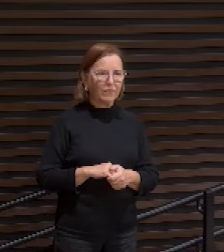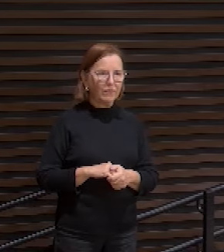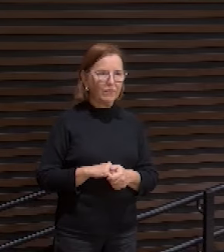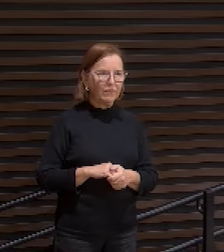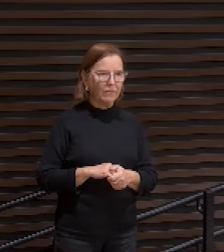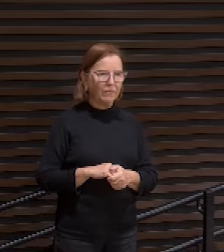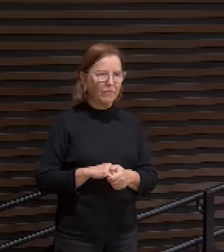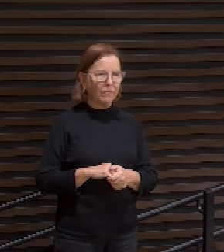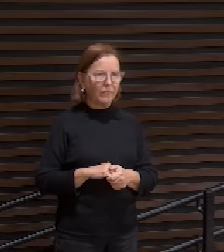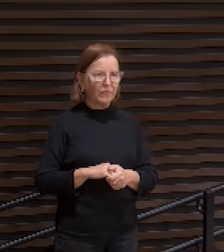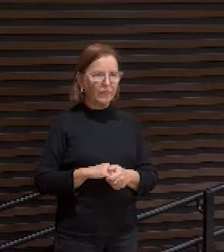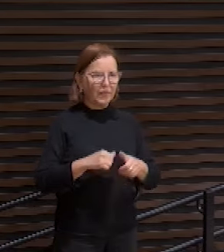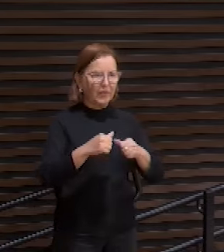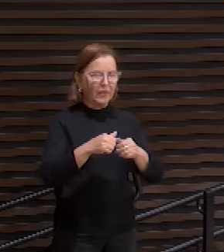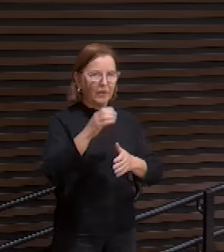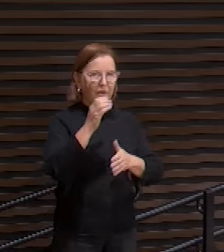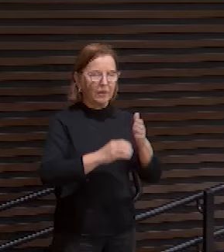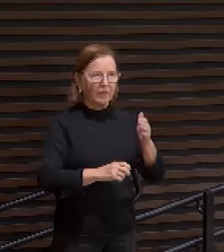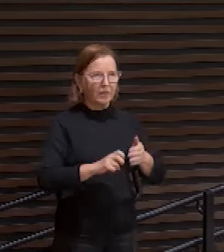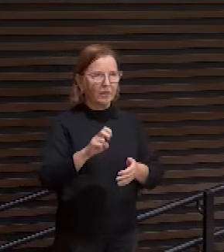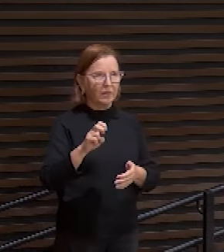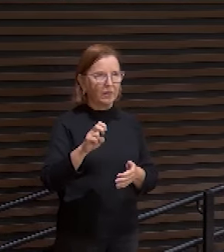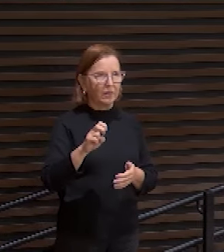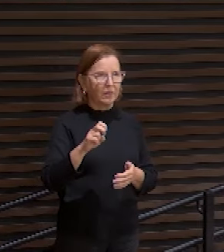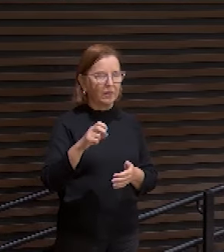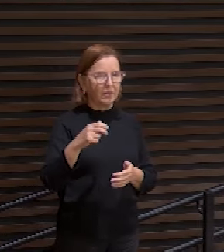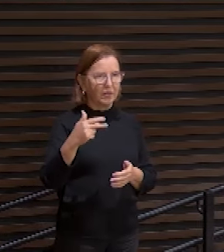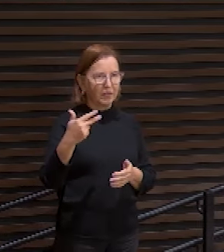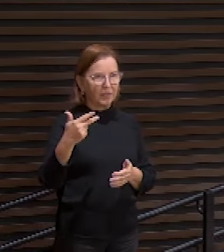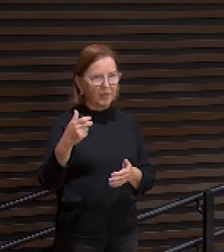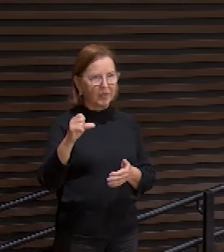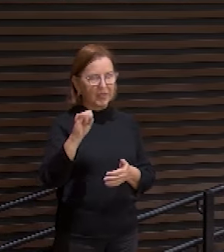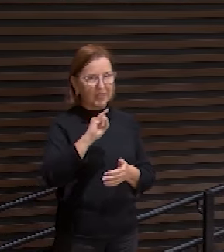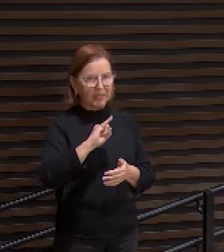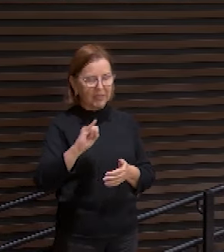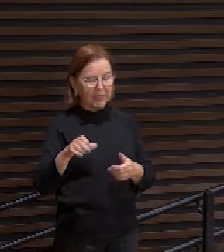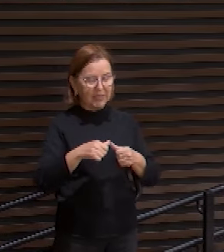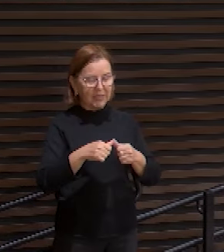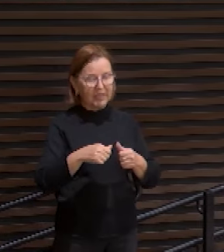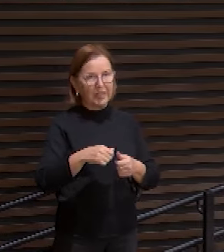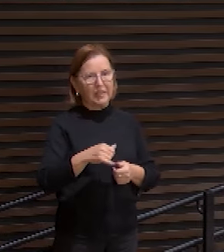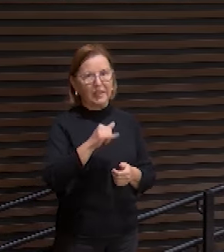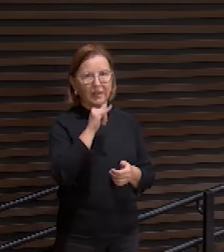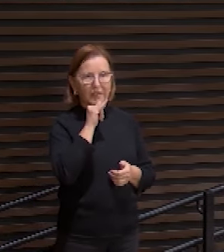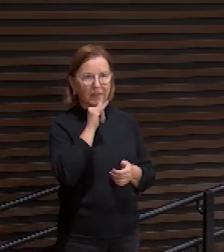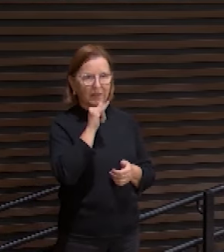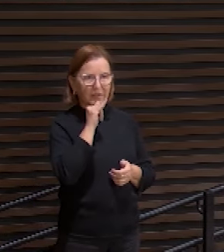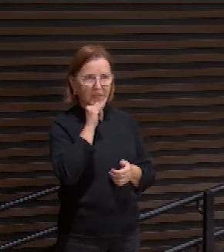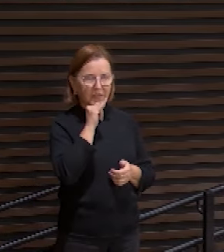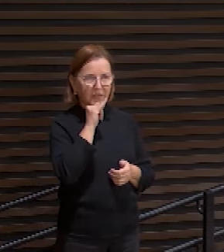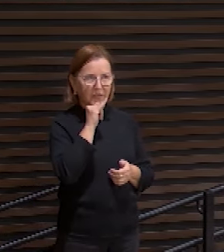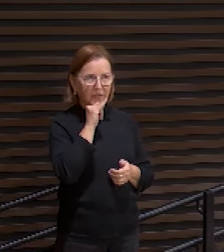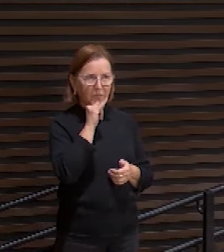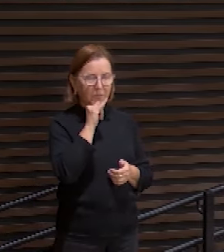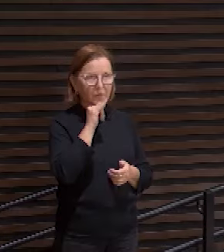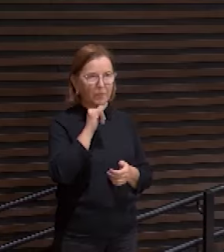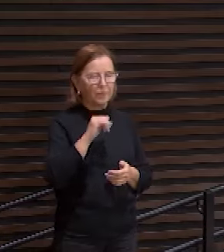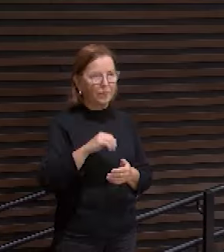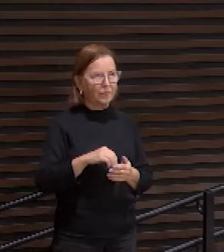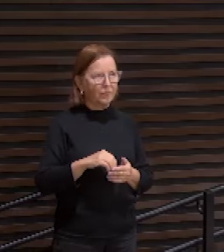E ele tá no capítulo 53 de Isaías, e esse exemplo aqui, meus irmãos, é um exemplo infeliz de